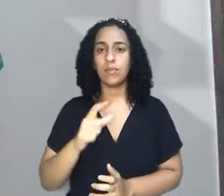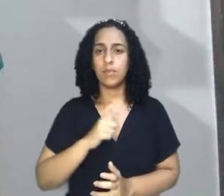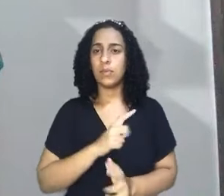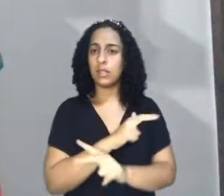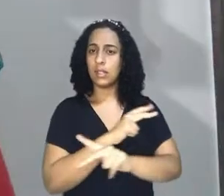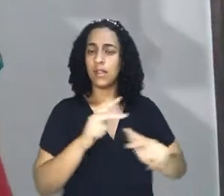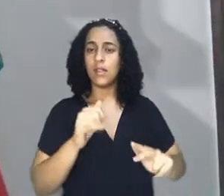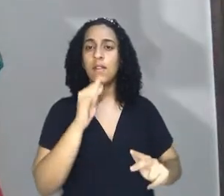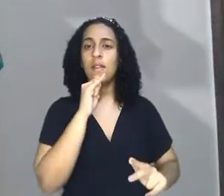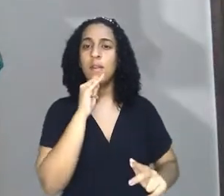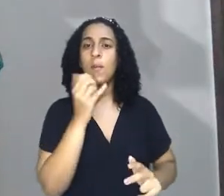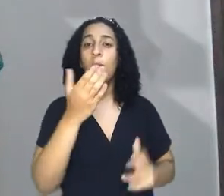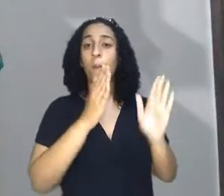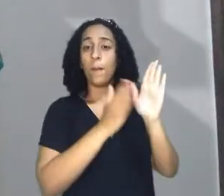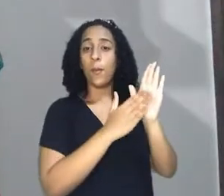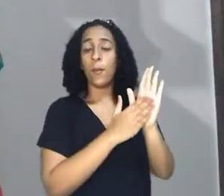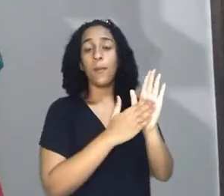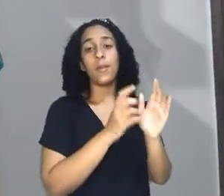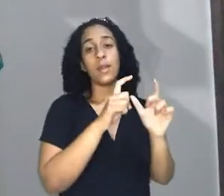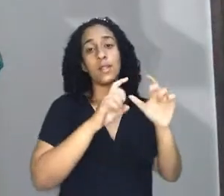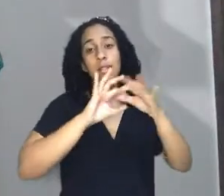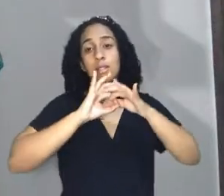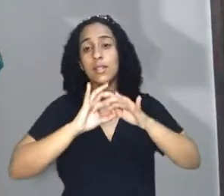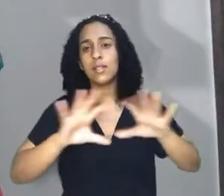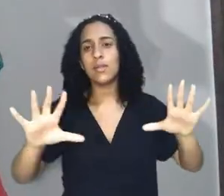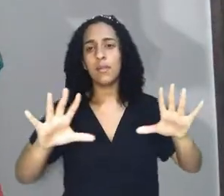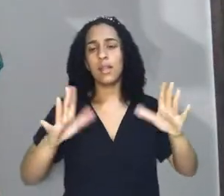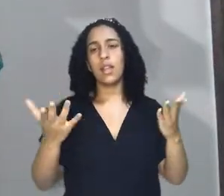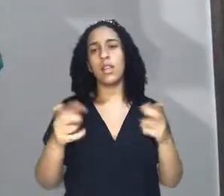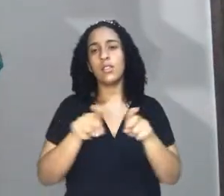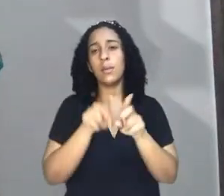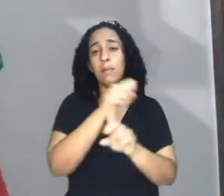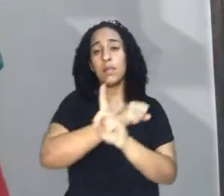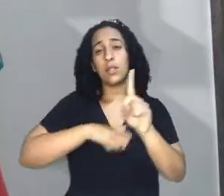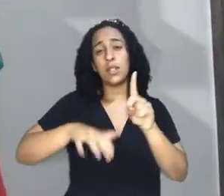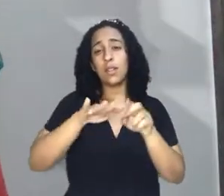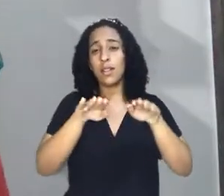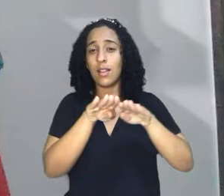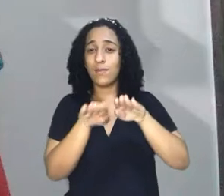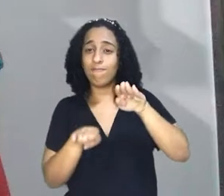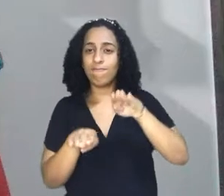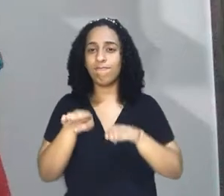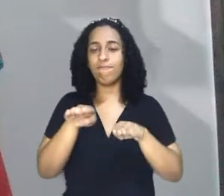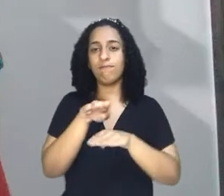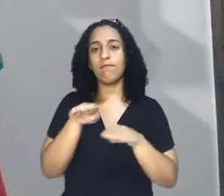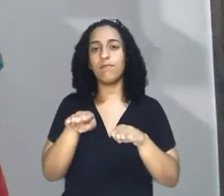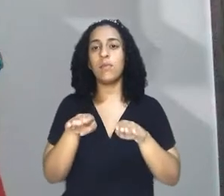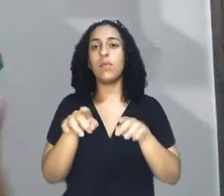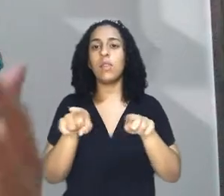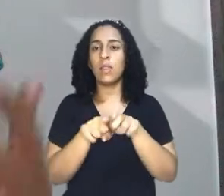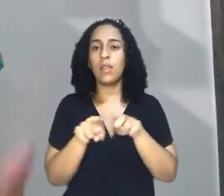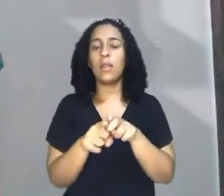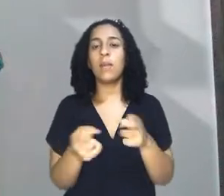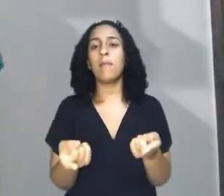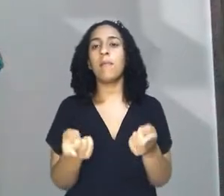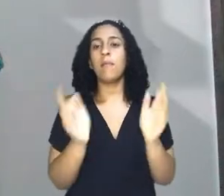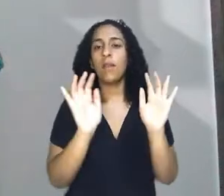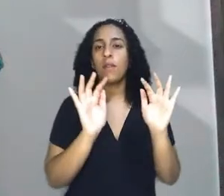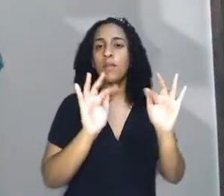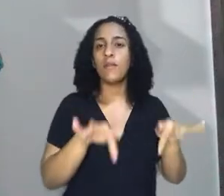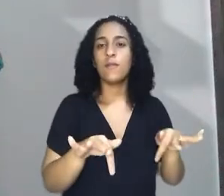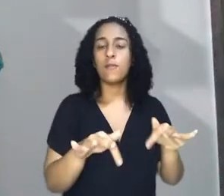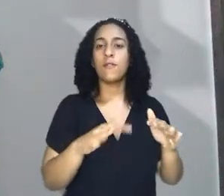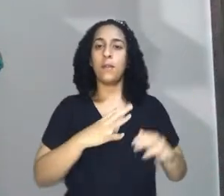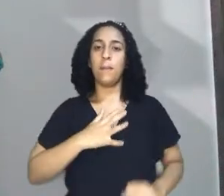promessas de liberdade, redução da desigualdade social, fim de impostos sobre alimentos básicos e fim do reflutamento